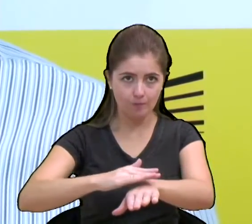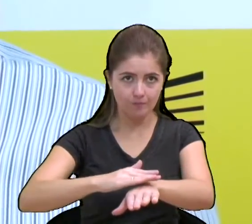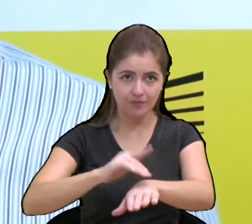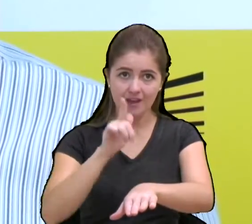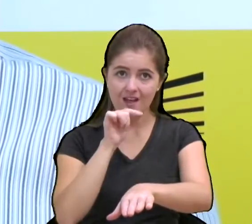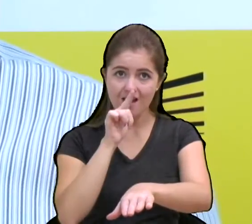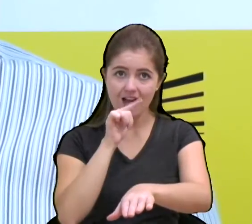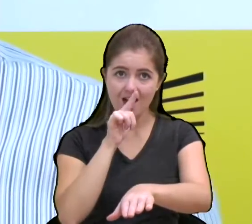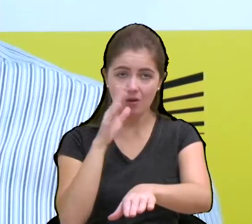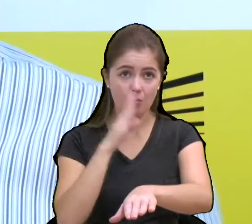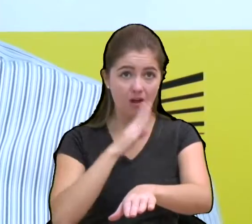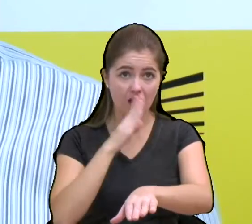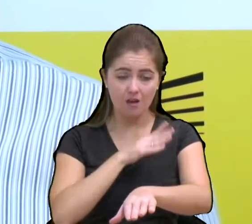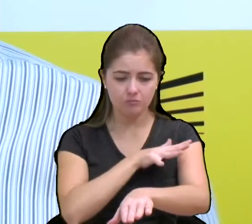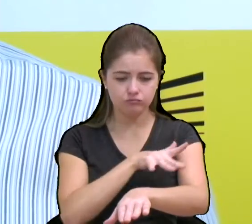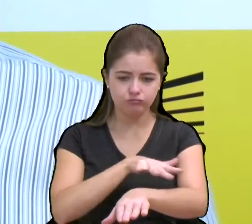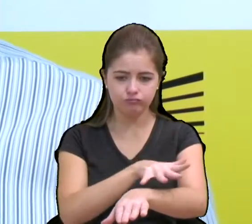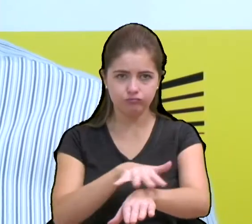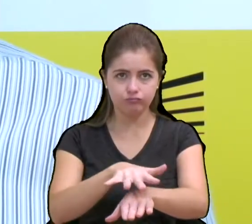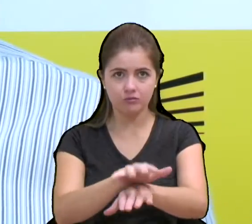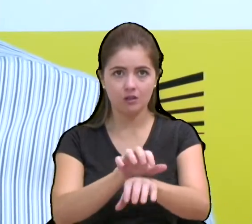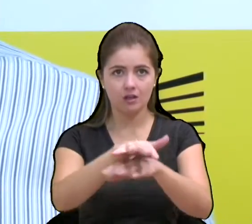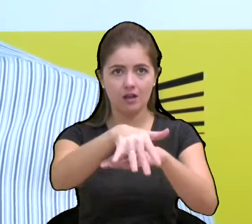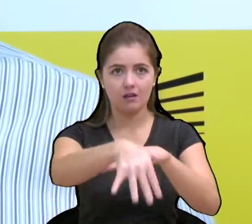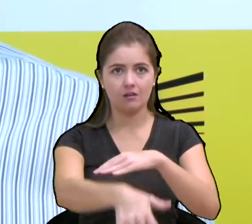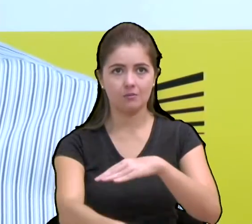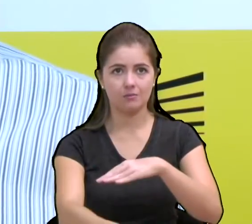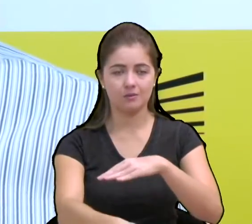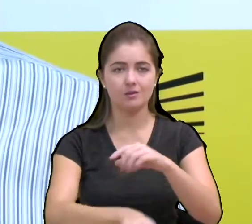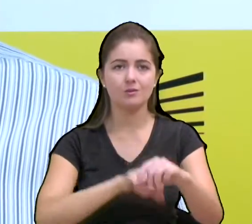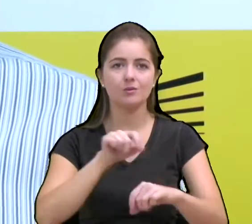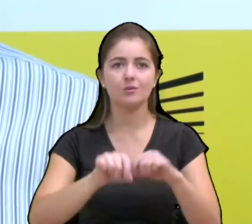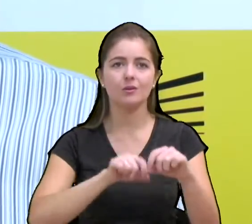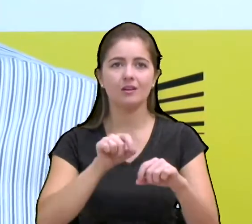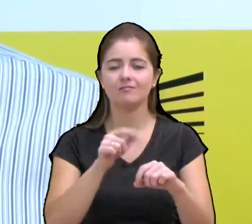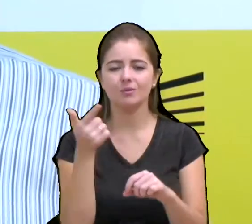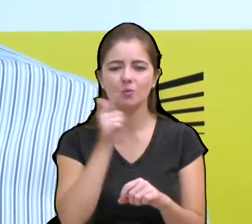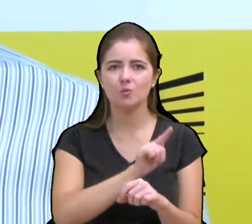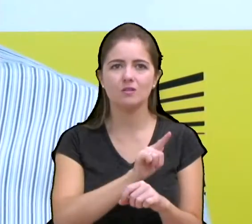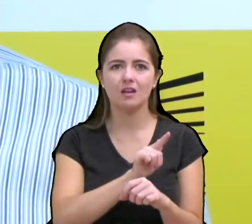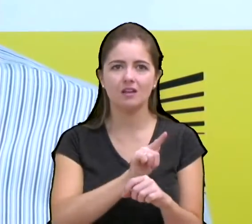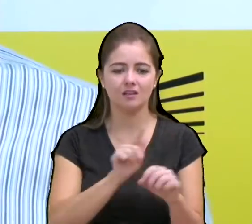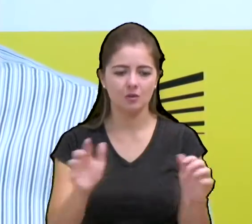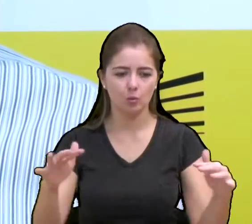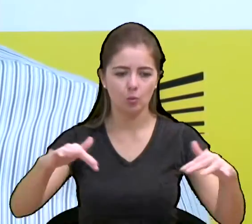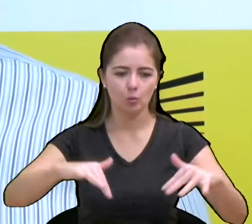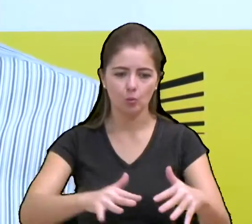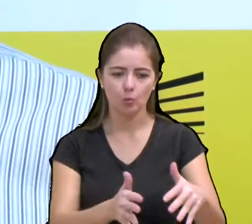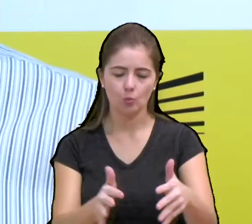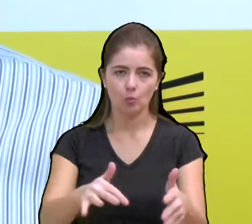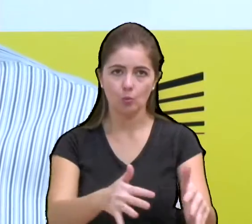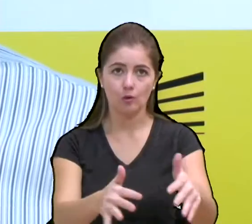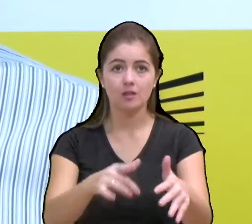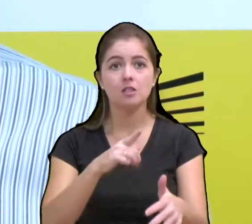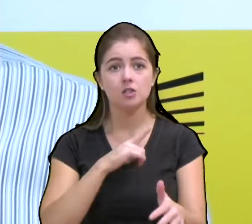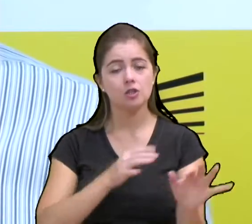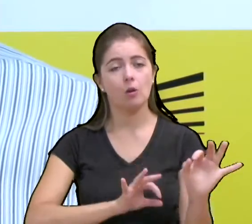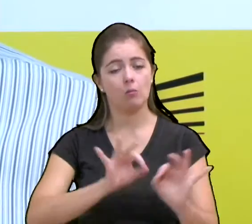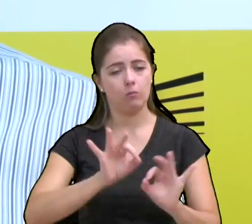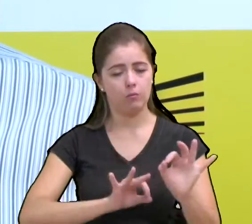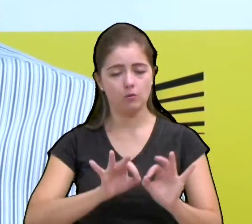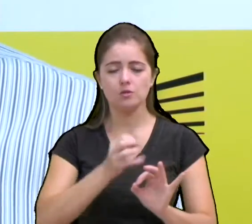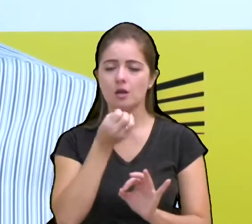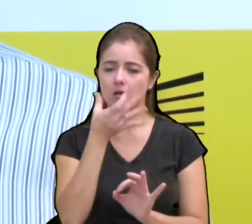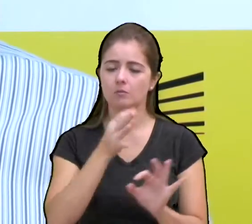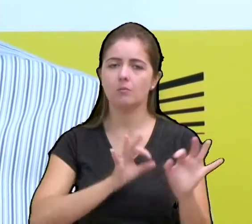muito mais rápido lá em Galópolis e muitas vezes a vazão não dá conta. Então, tinha no nosso governo um projeto muito bem andado, que